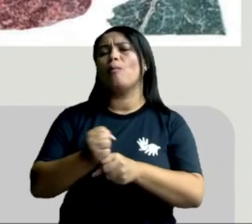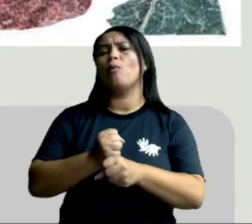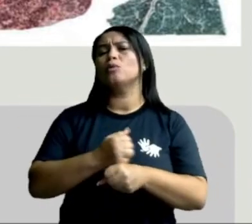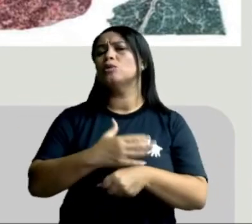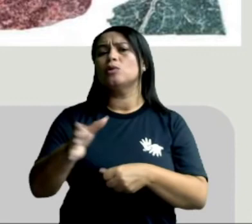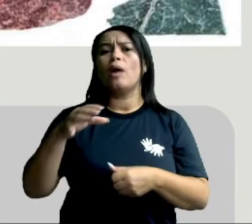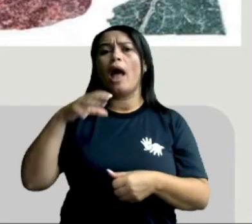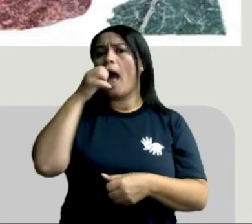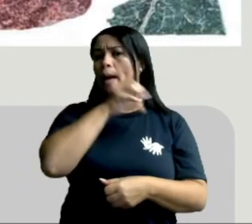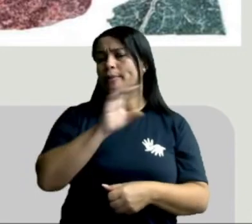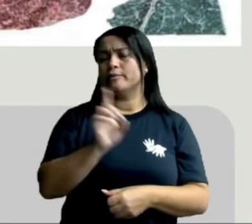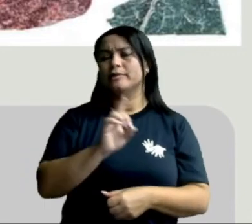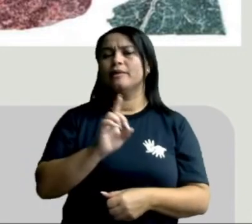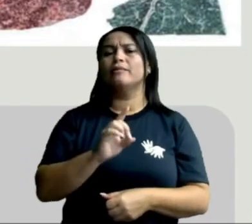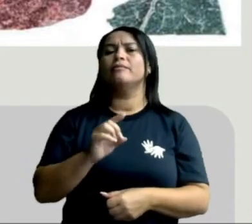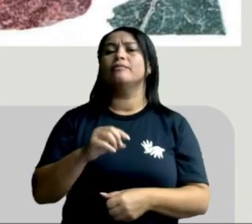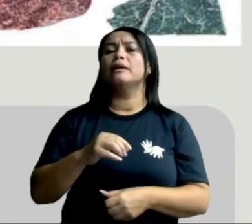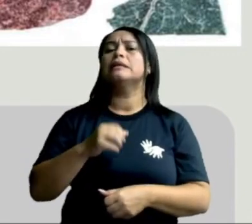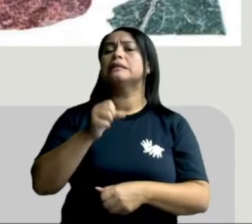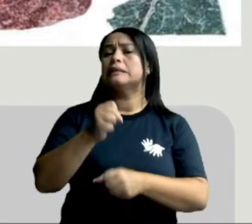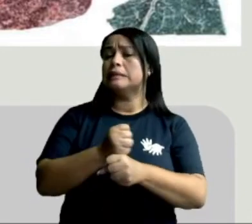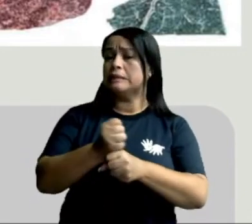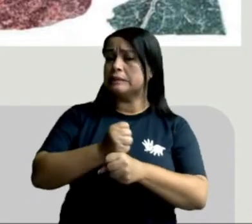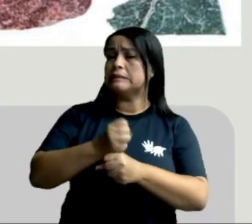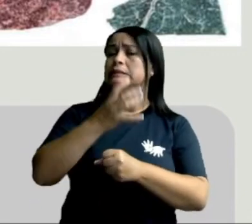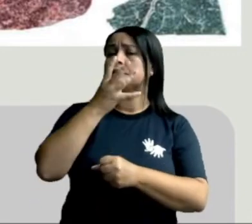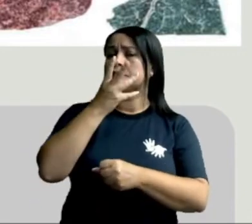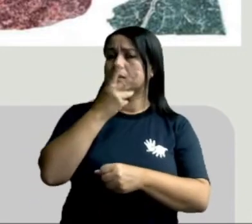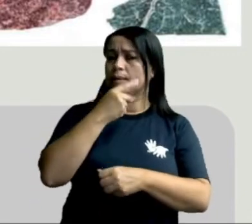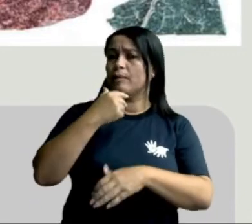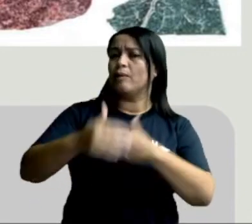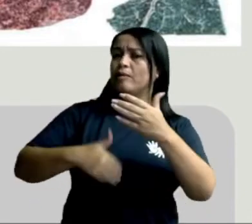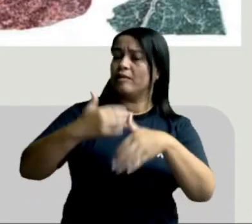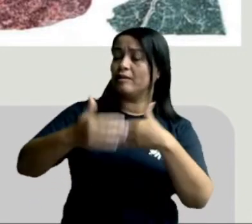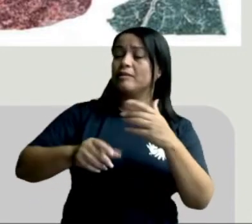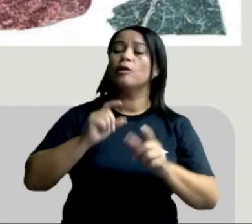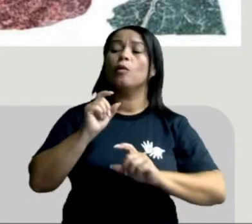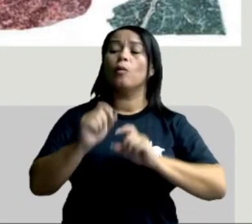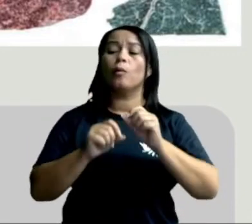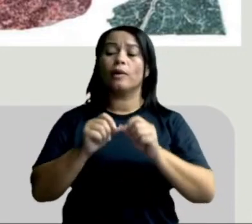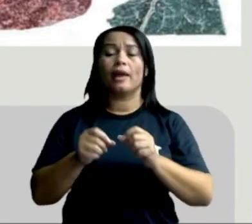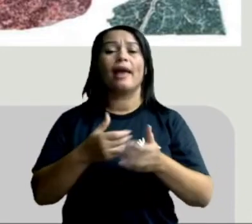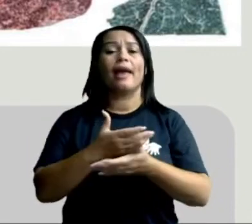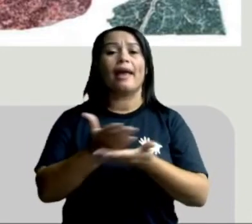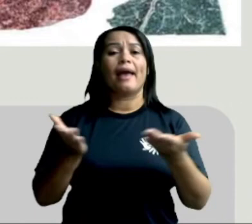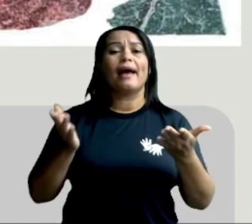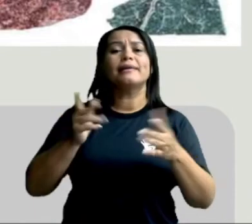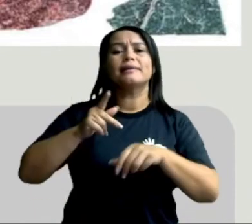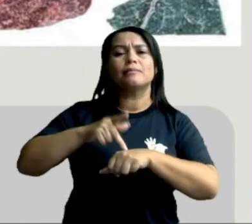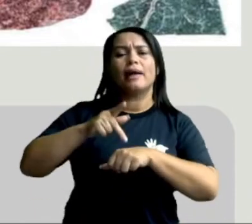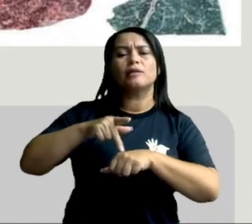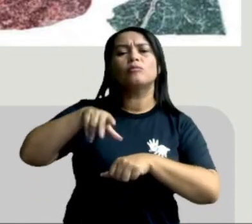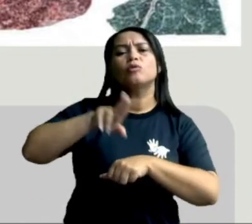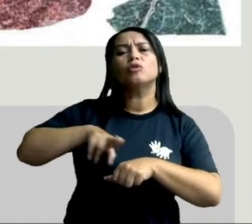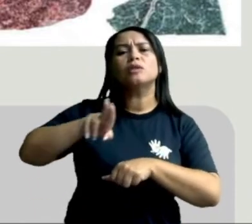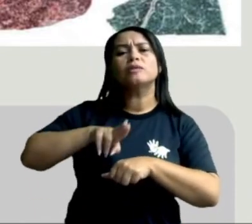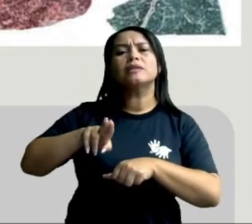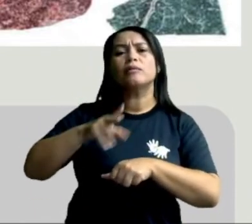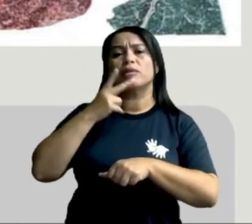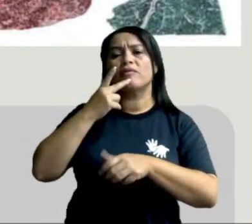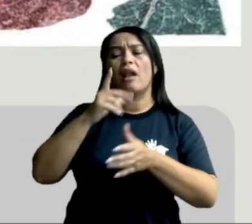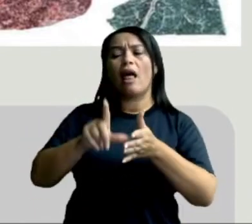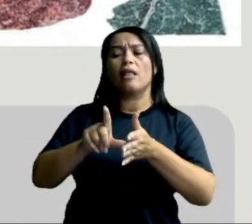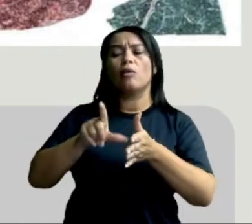ocorre assim tão rapidamente. Então, essas rochas são utilizadas, como eu falei antes, em